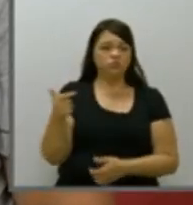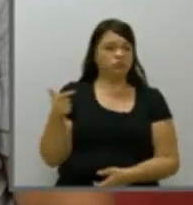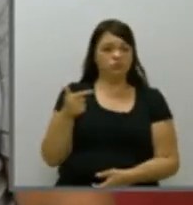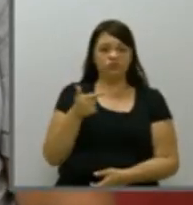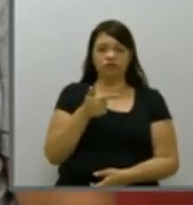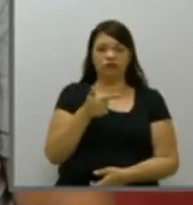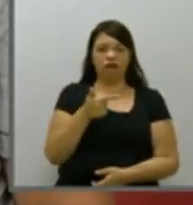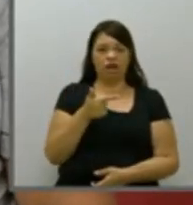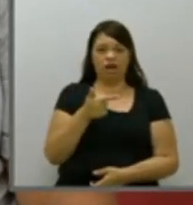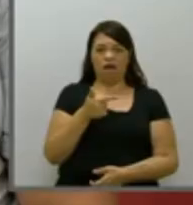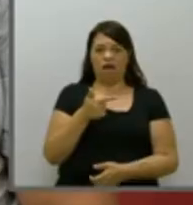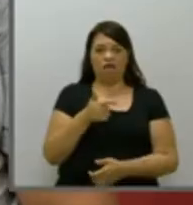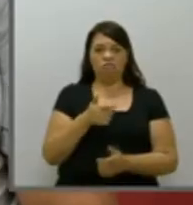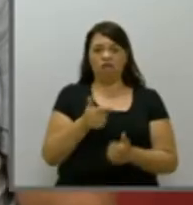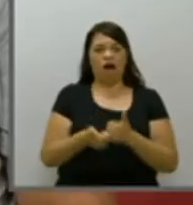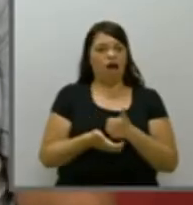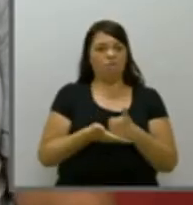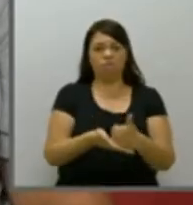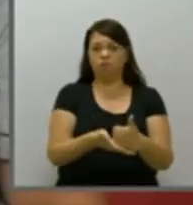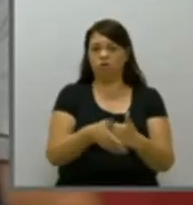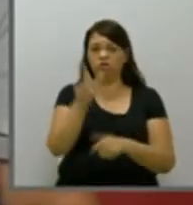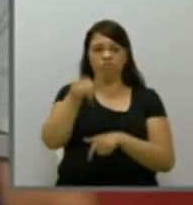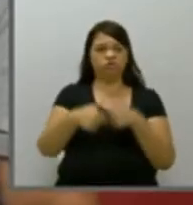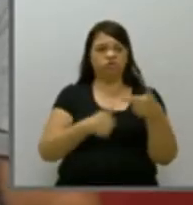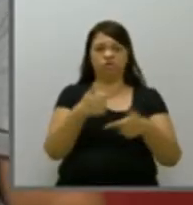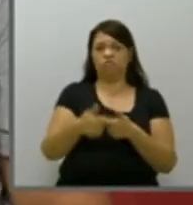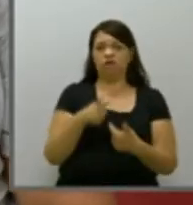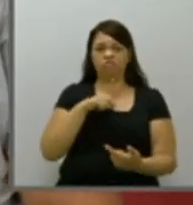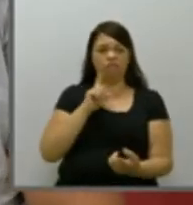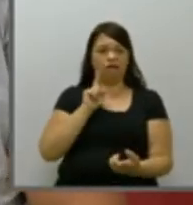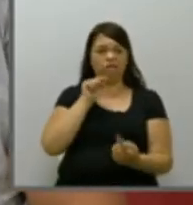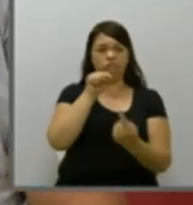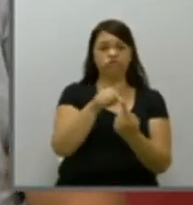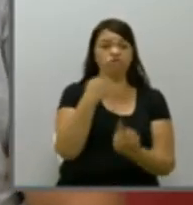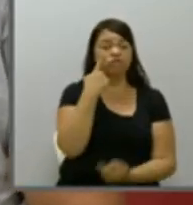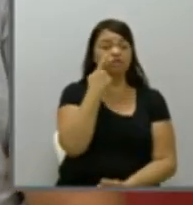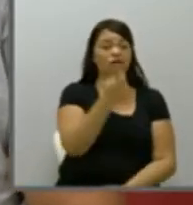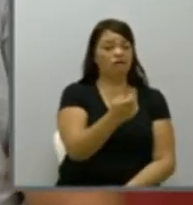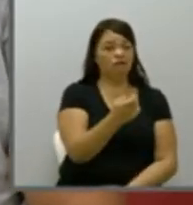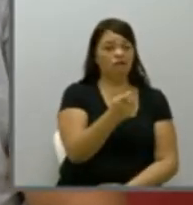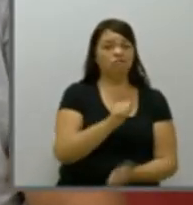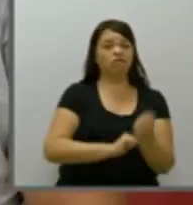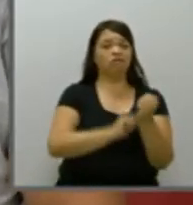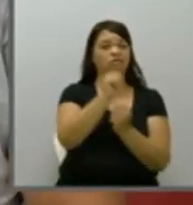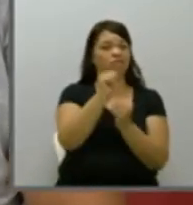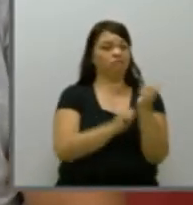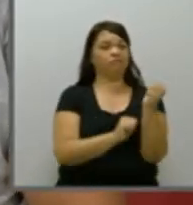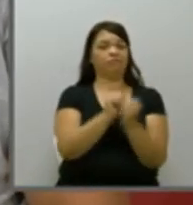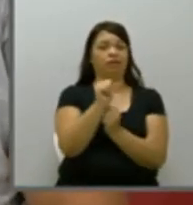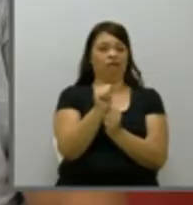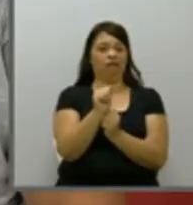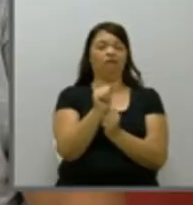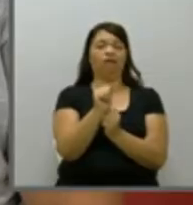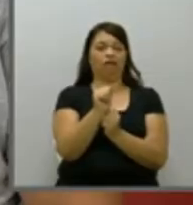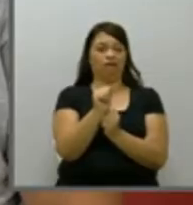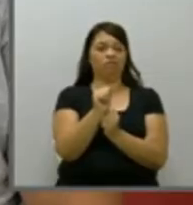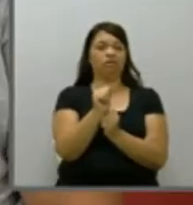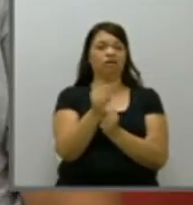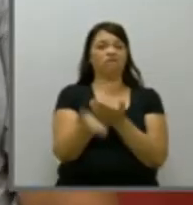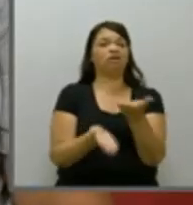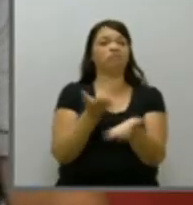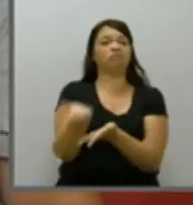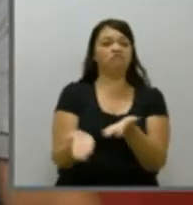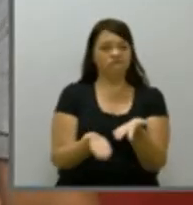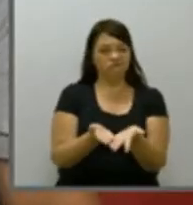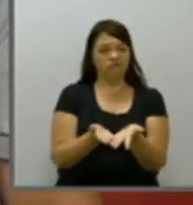o lado dos trabalhadores. Ele enxerga o interesse dos grandes, o interesse das empresas que vão servir na prefeitura.